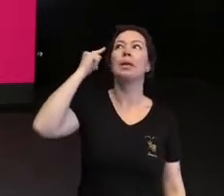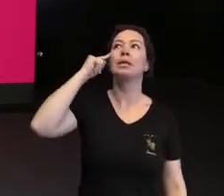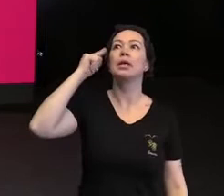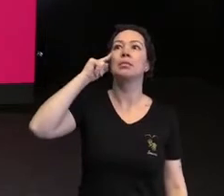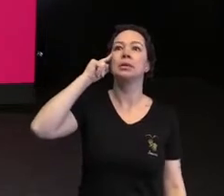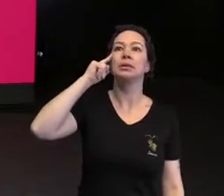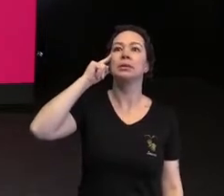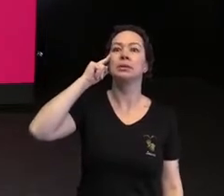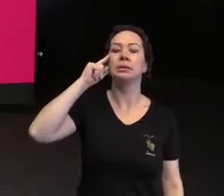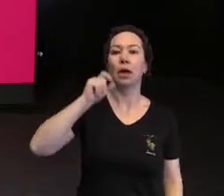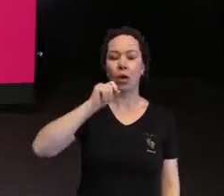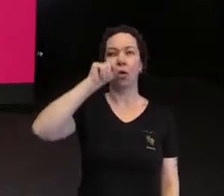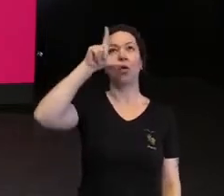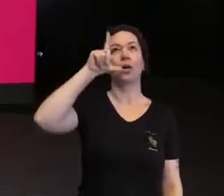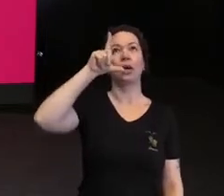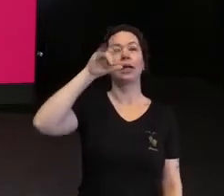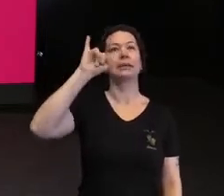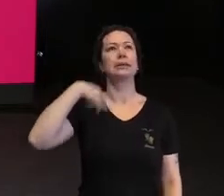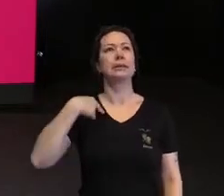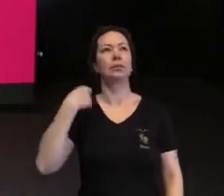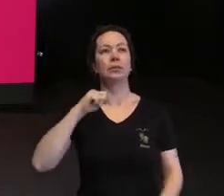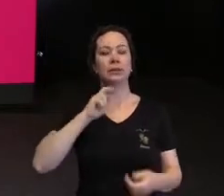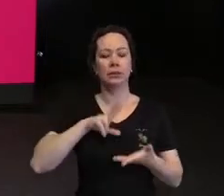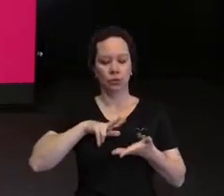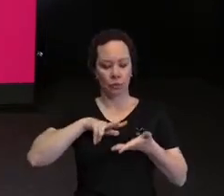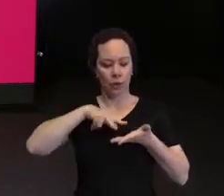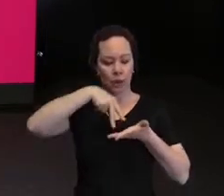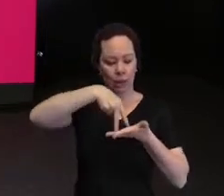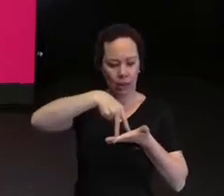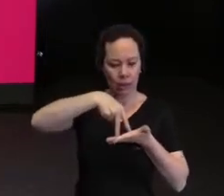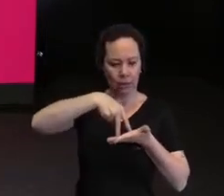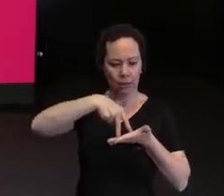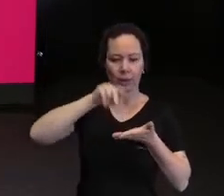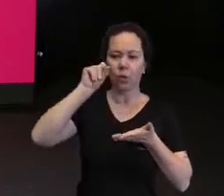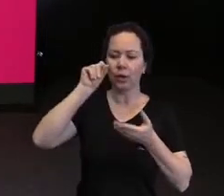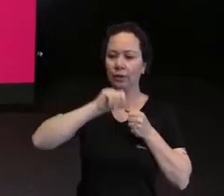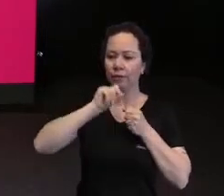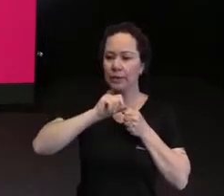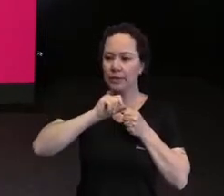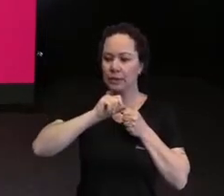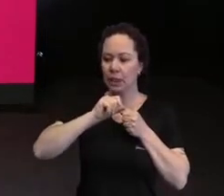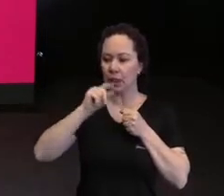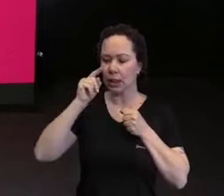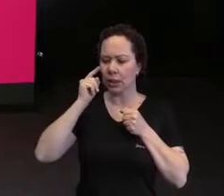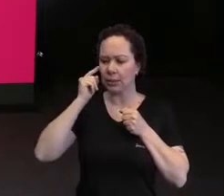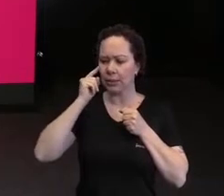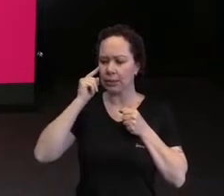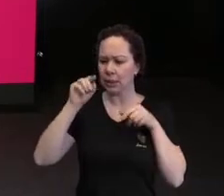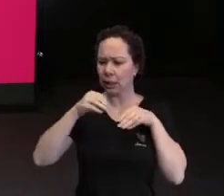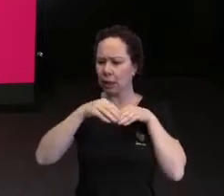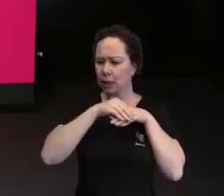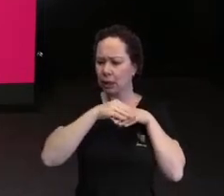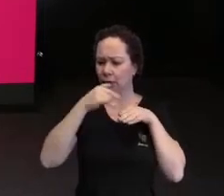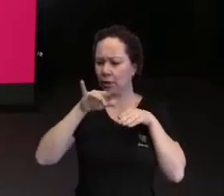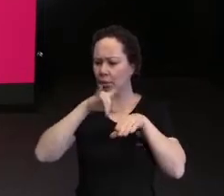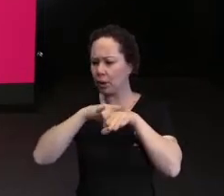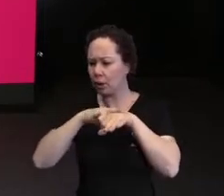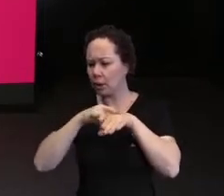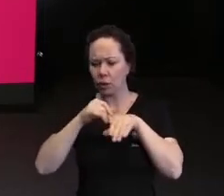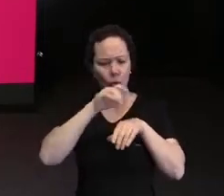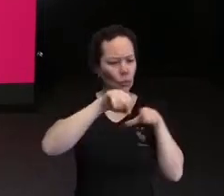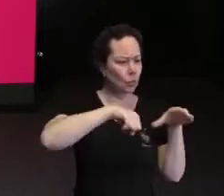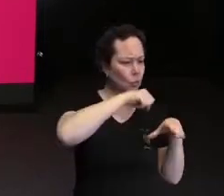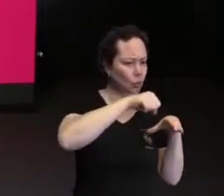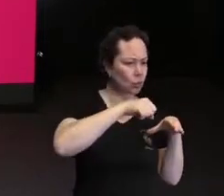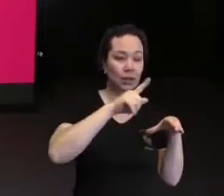a hora que a gente acorda, se eu tenho que levantar, colocar o chinelo, ir até o banheiro, ir até a cozinha. Eu não penso em nada disso.